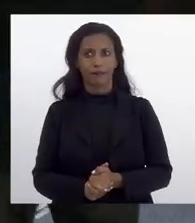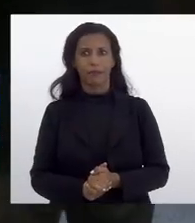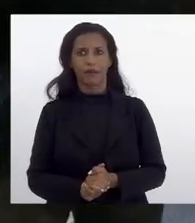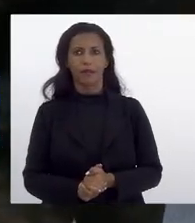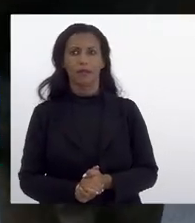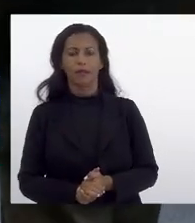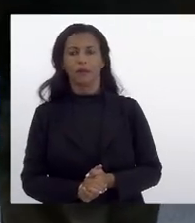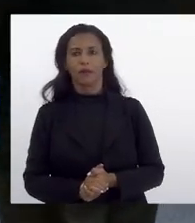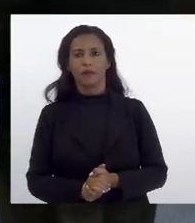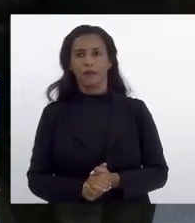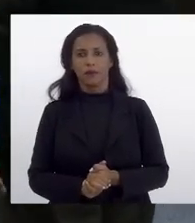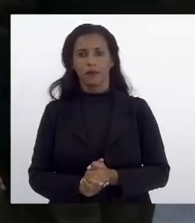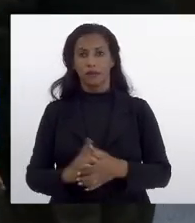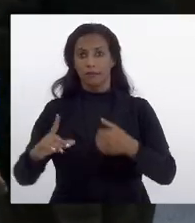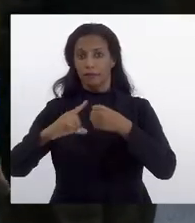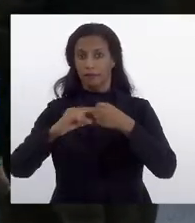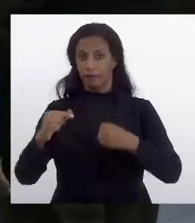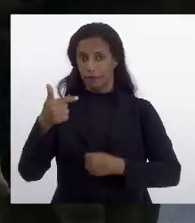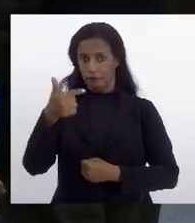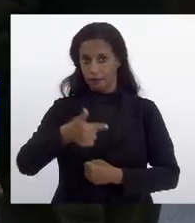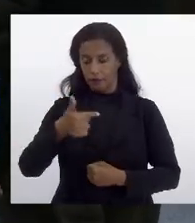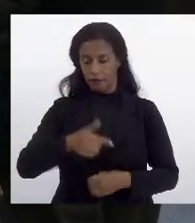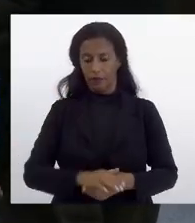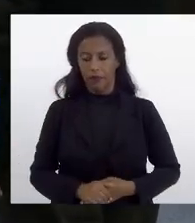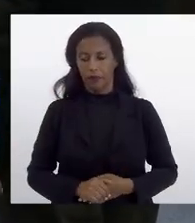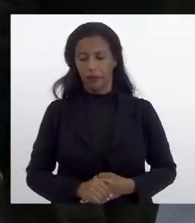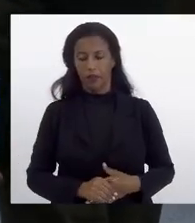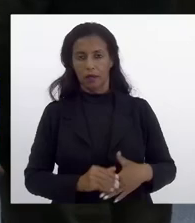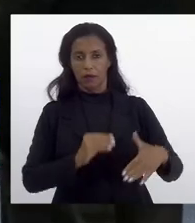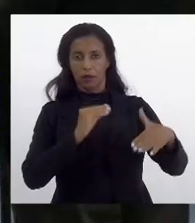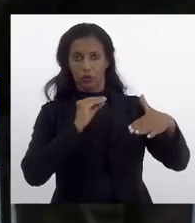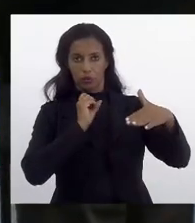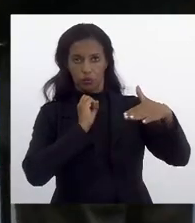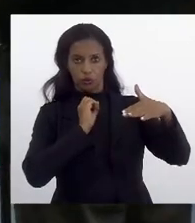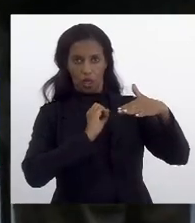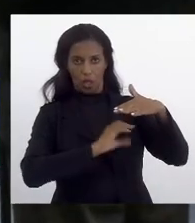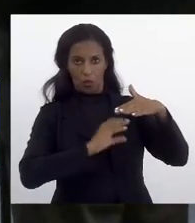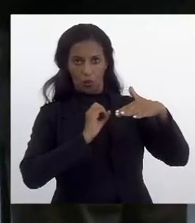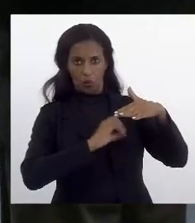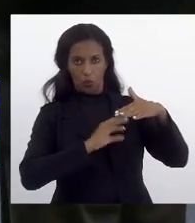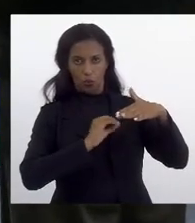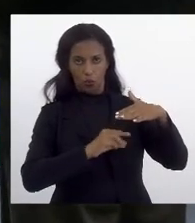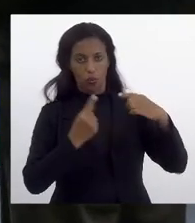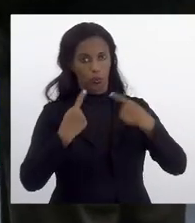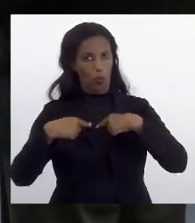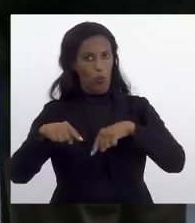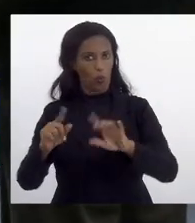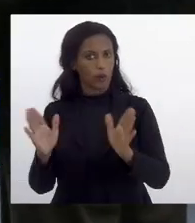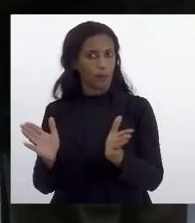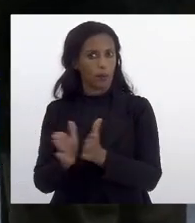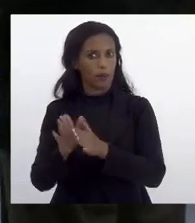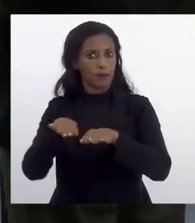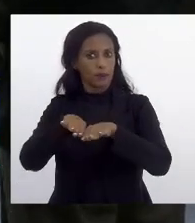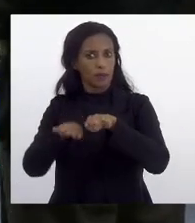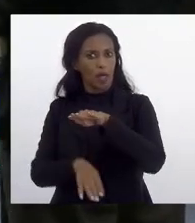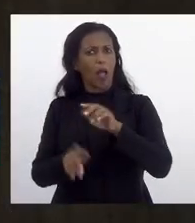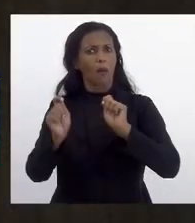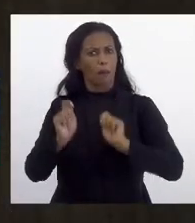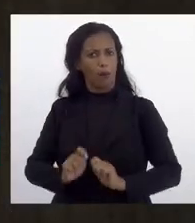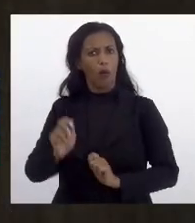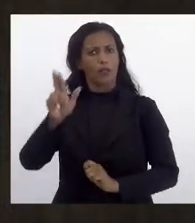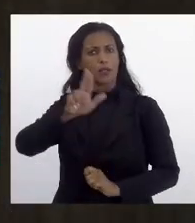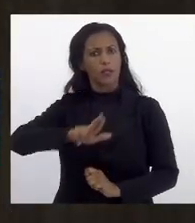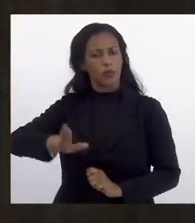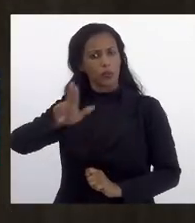Essa era a minha... Artigo segundo. Os recursos do Fundo Estadual de Combate à Pobreza e desigualdades sociais poderão ser aplicados